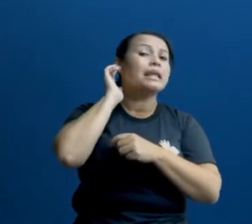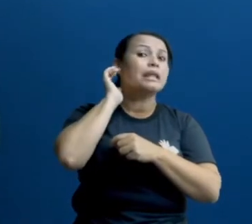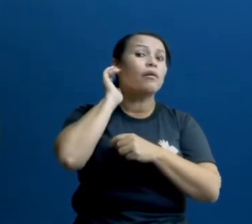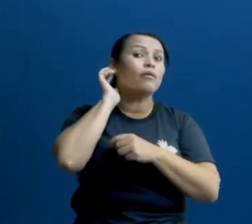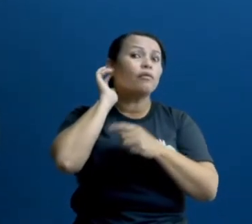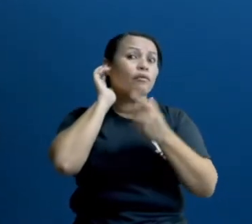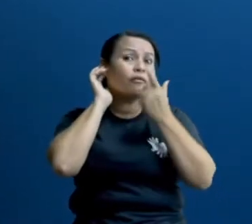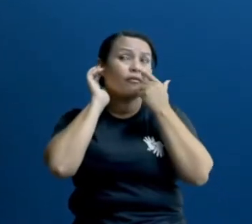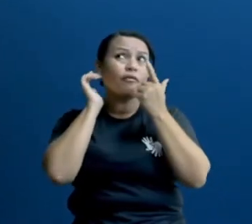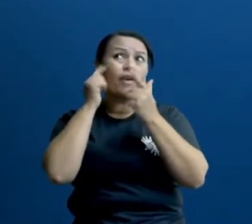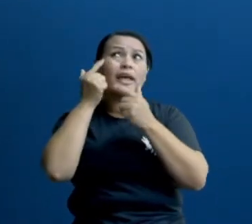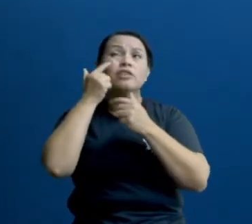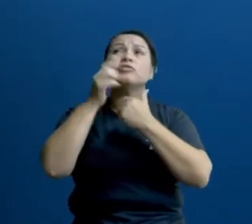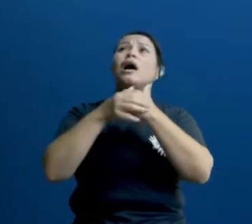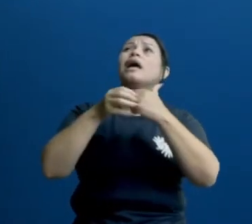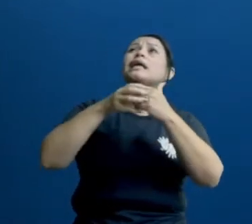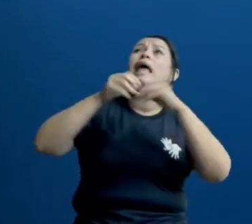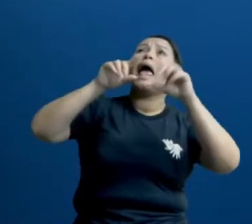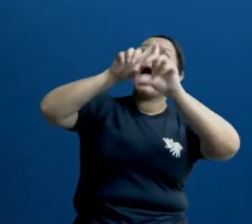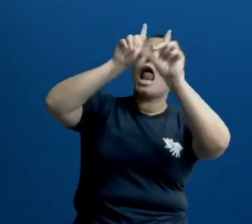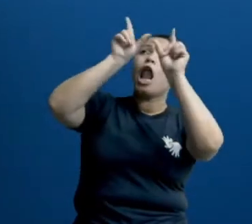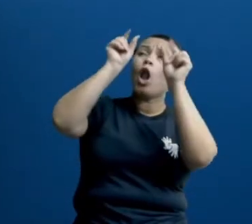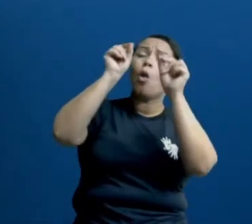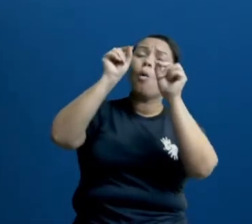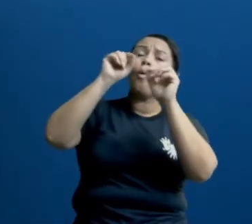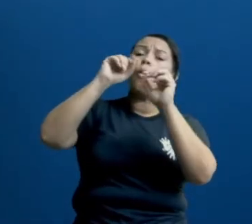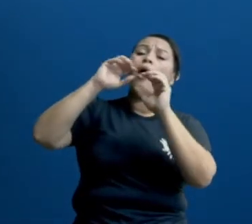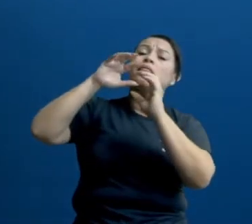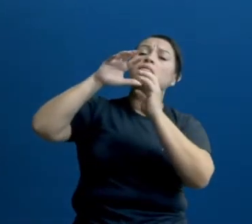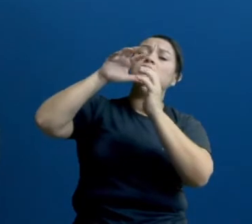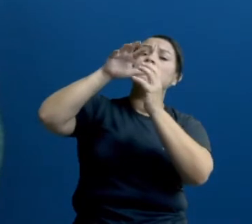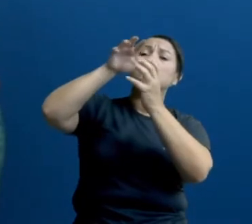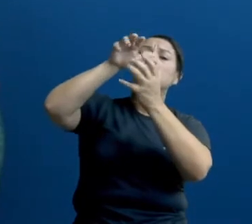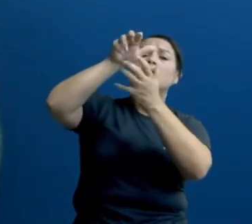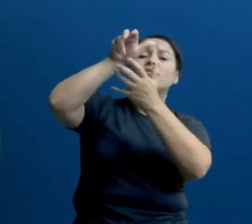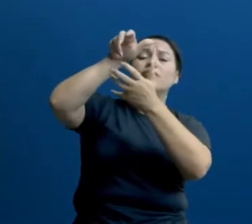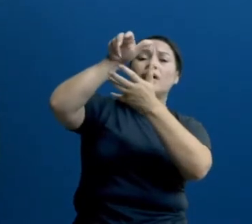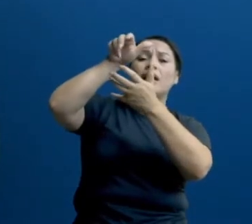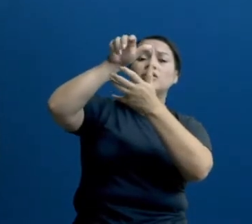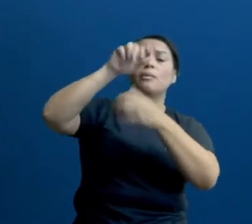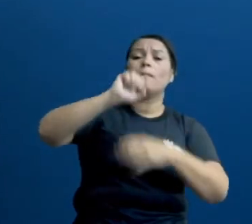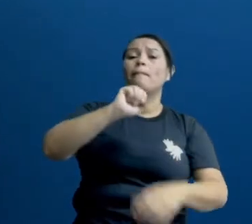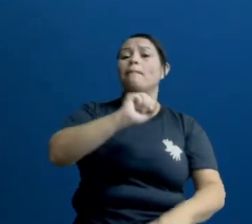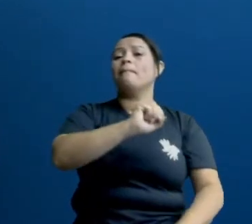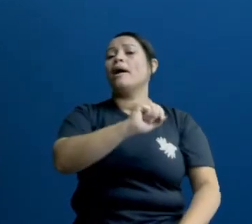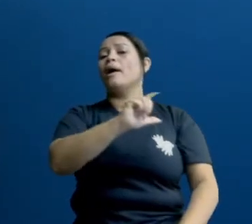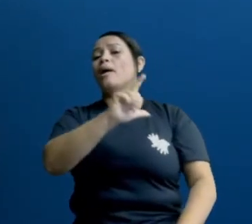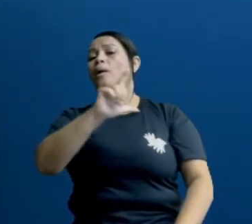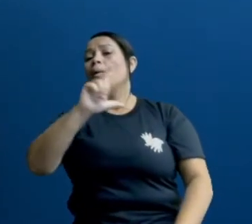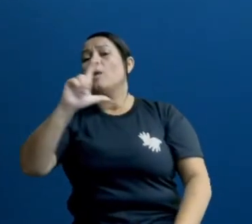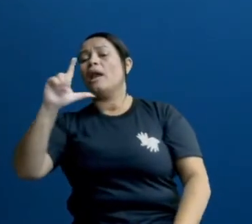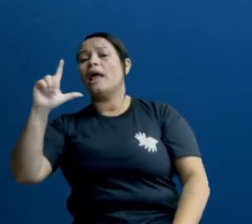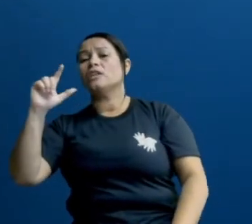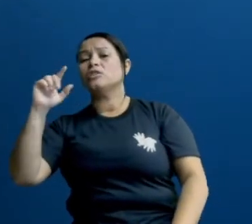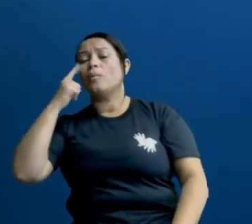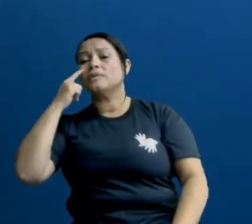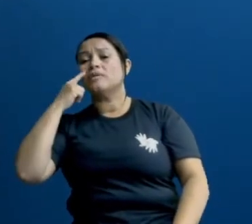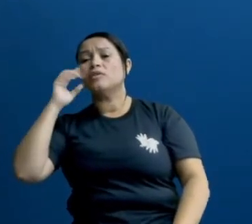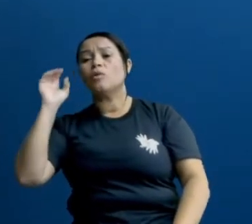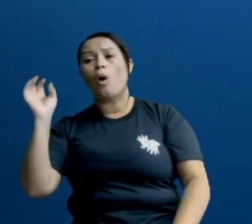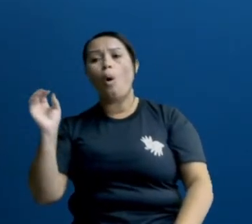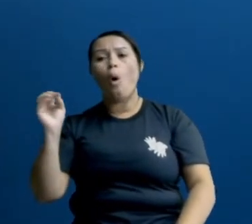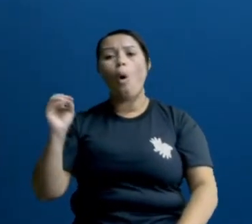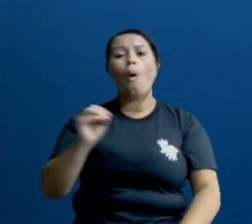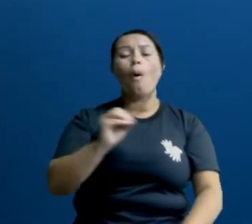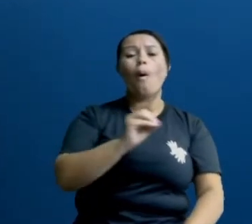afasta para o leste, deixando a face oeste iluminada pelos raios de